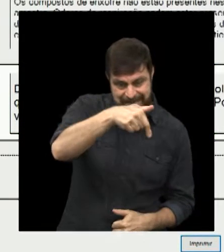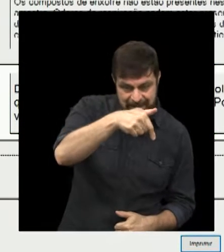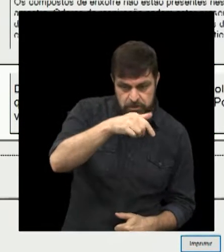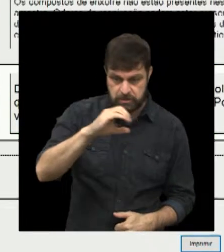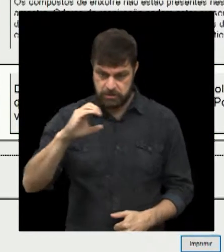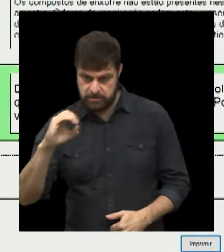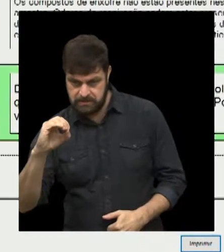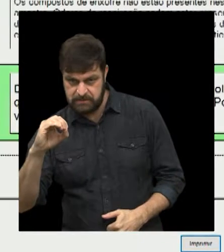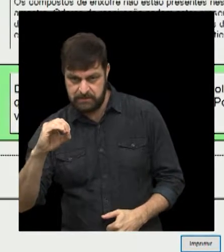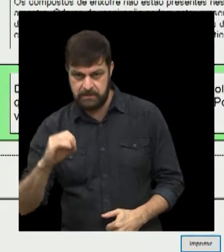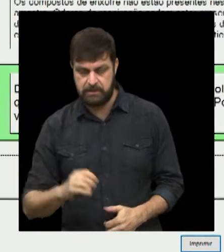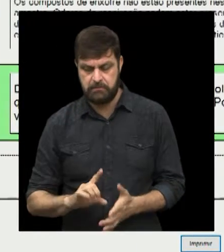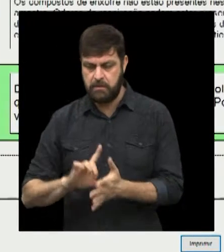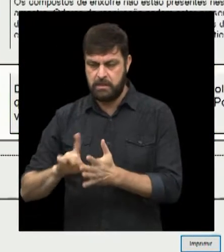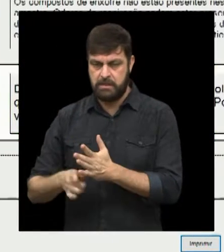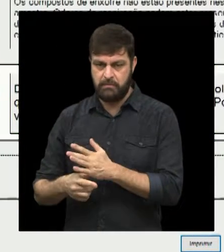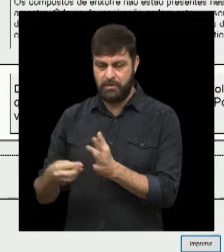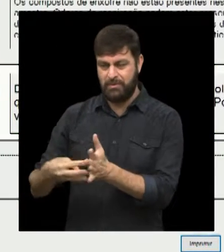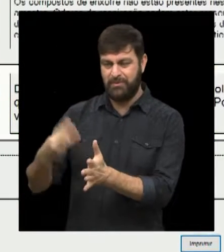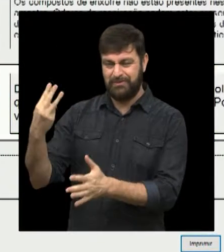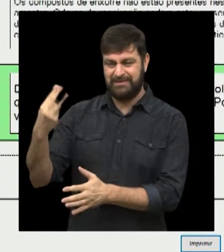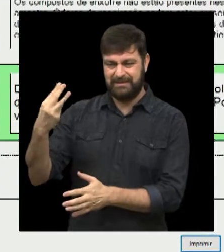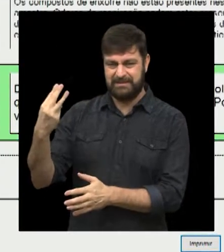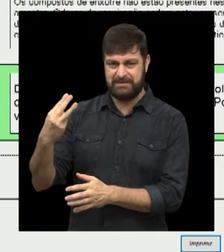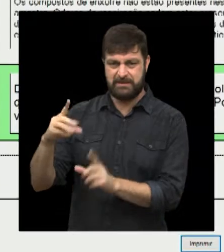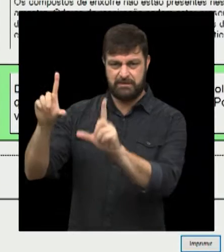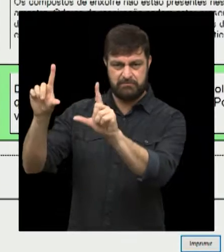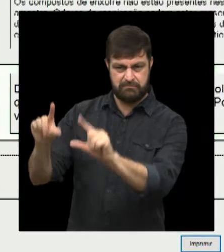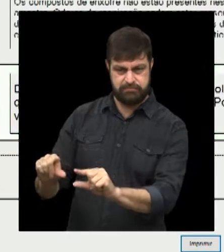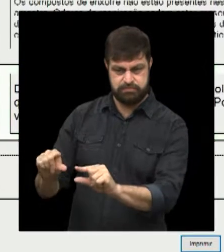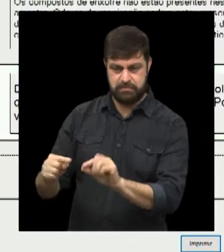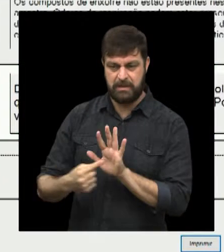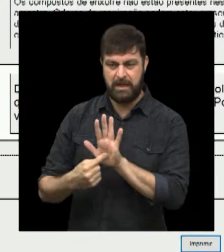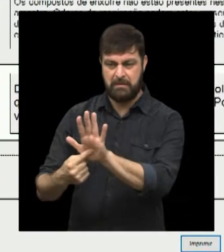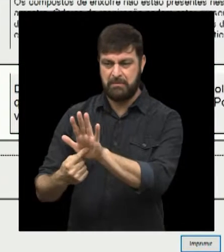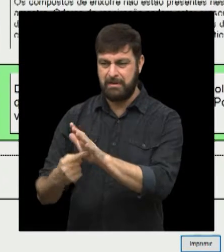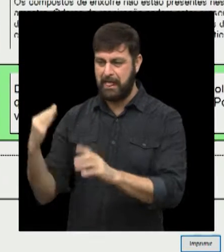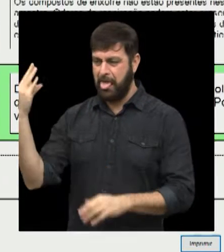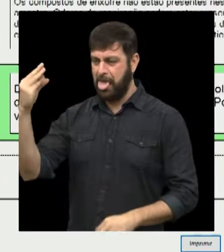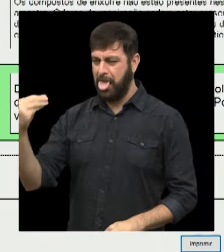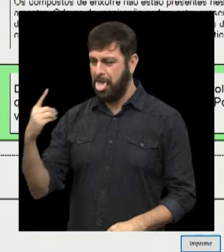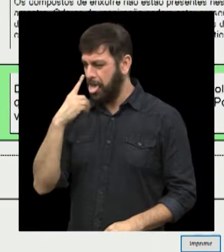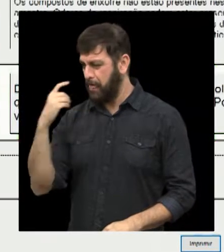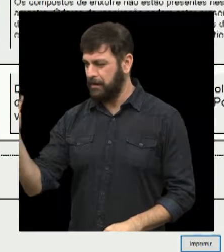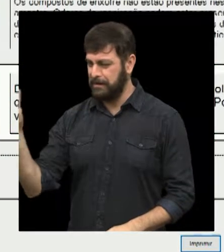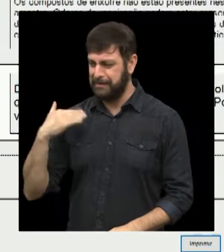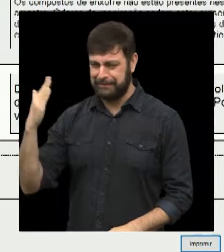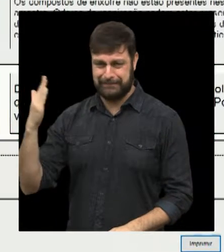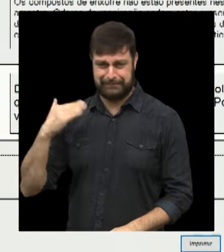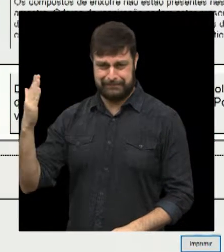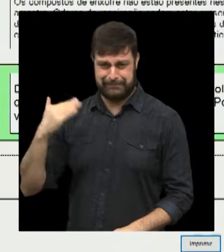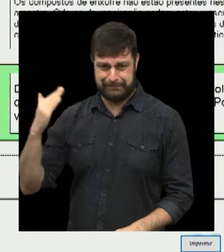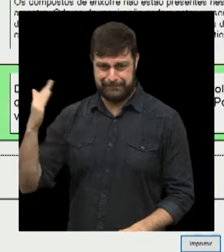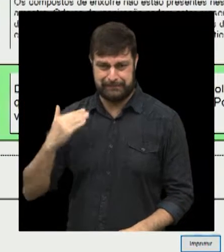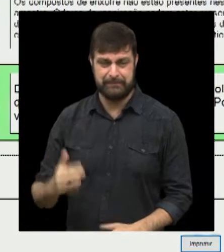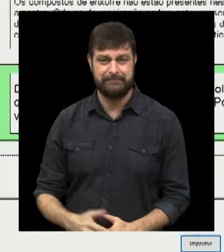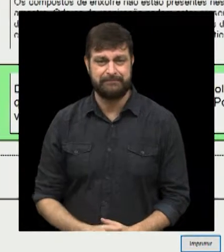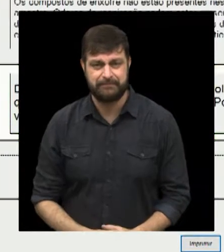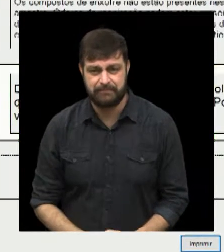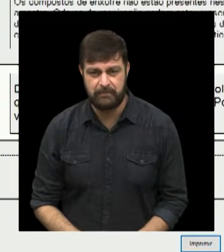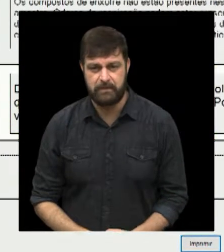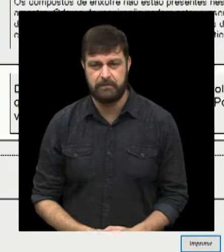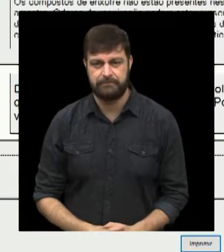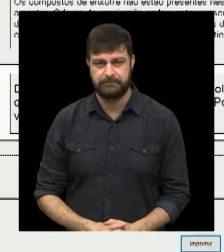zero. Lembra que eu falei que esse gás é menos importante? Ele não reflete mau hálito, ele é um gás que tem baixo peso na